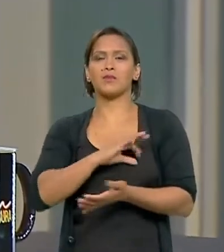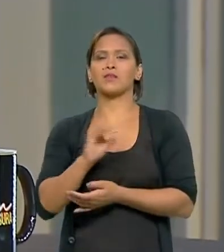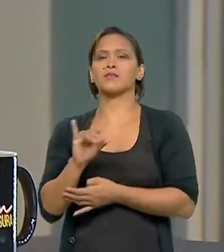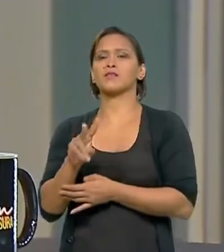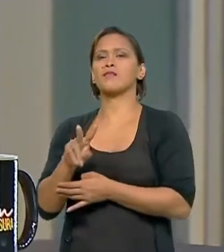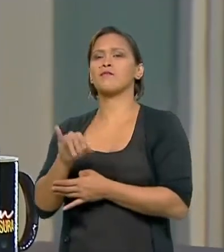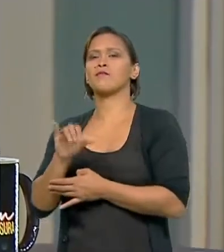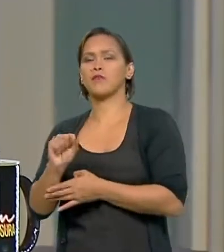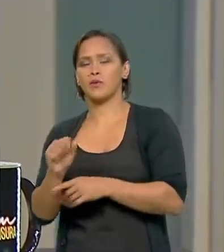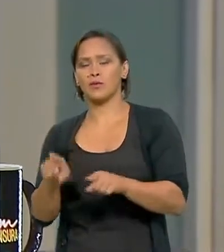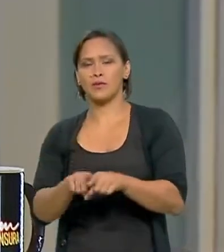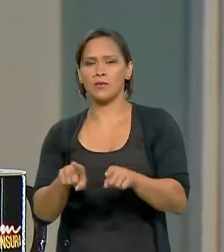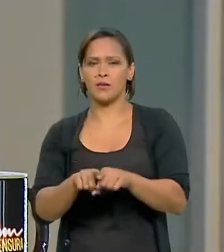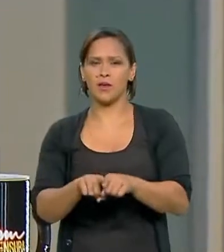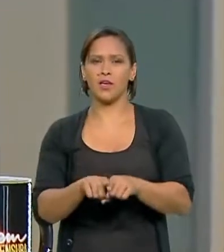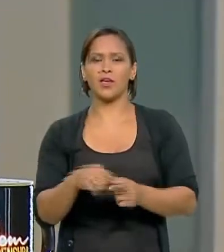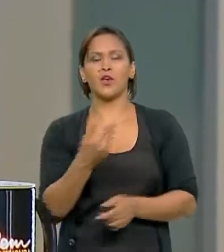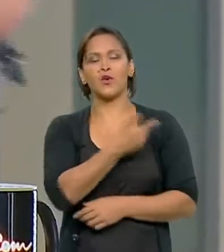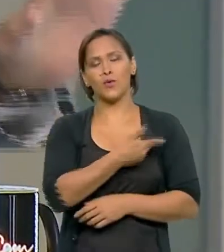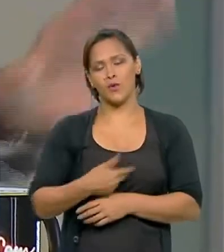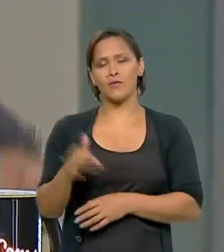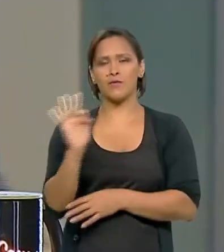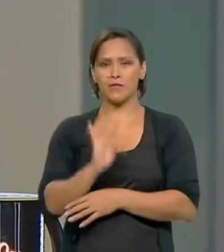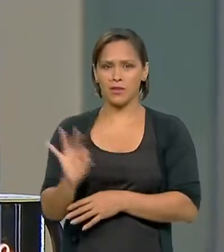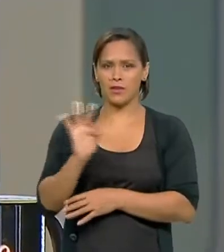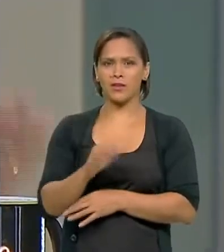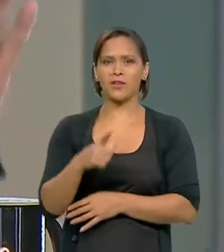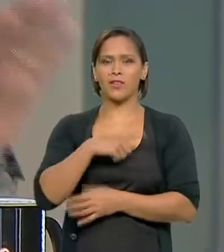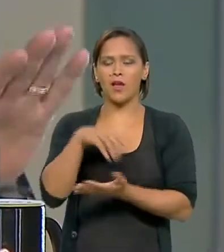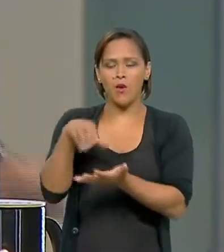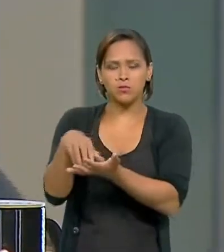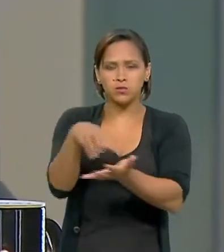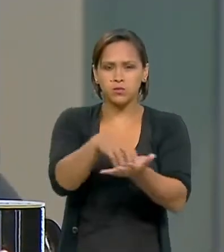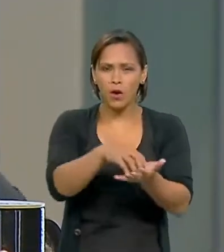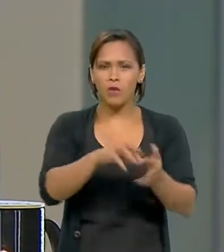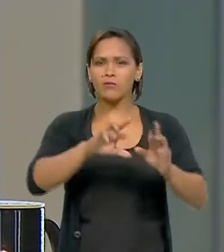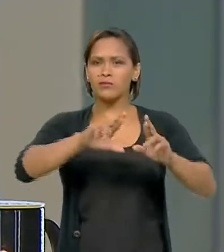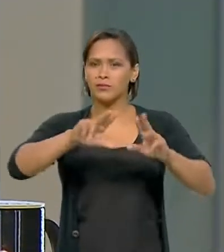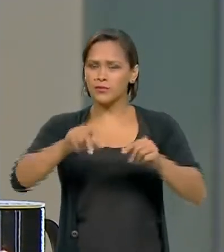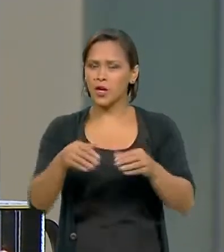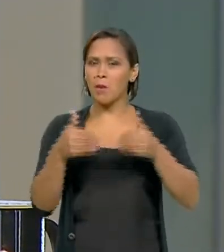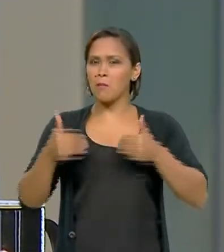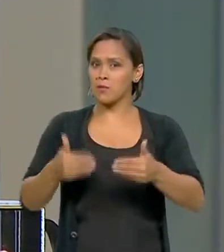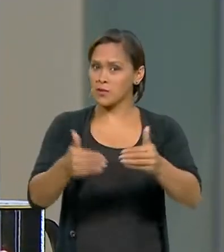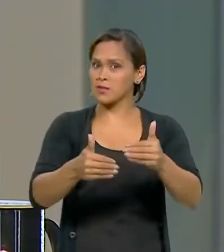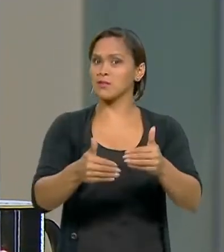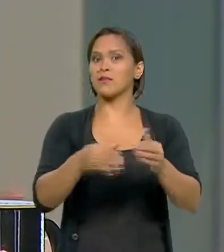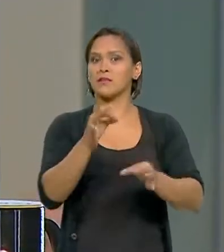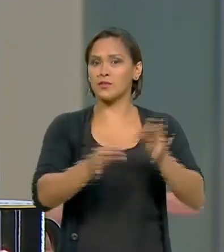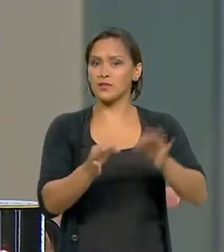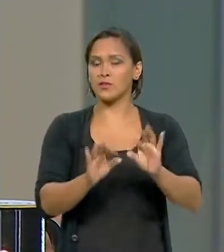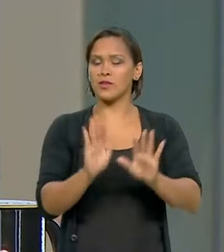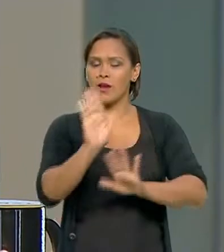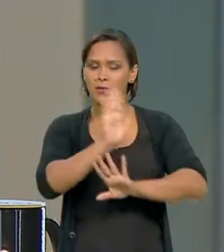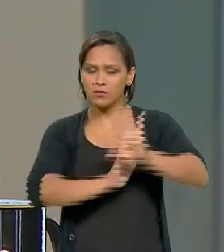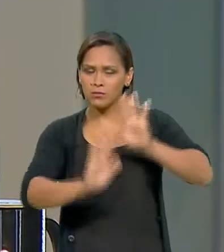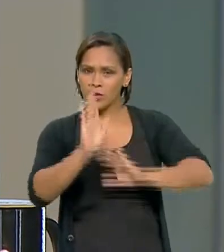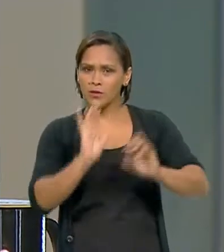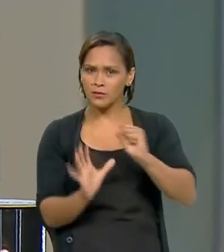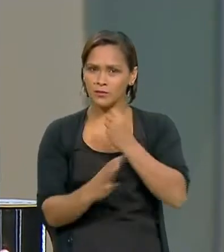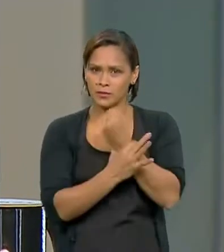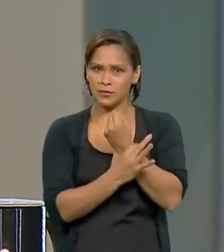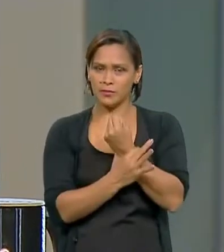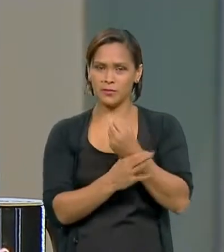e o governo federal tem alguns órgãos subordinados ao Ministério da Justiça que cuidam da segurança pública. Ele fala